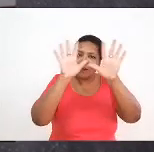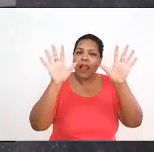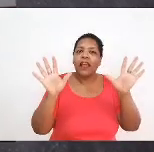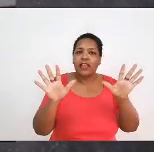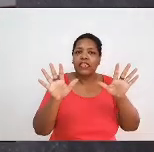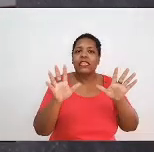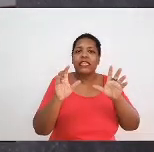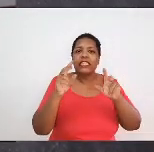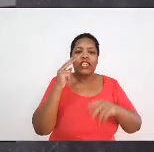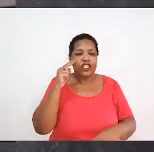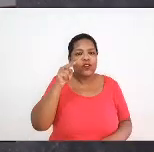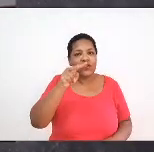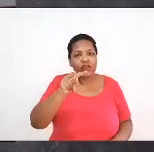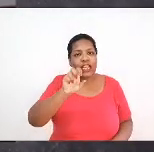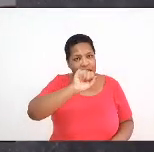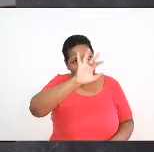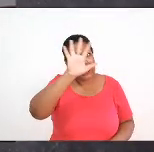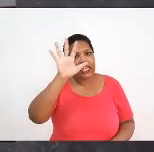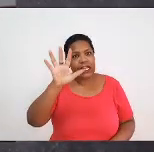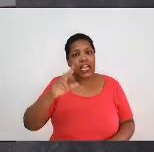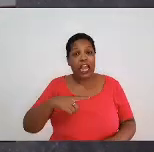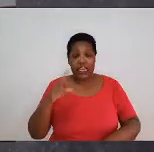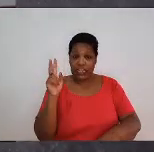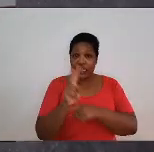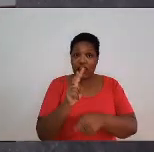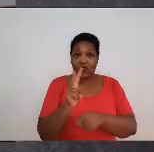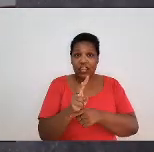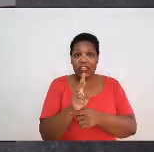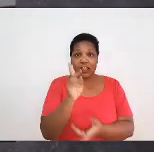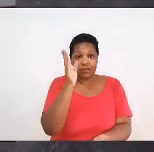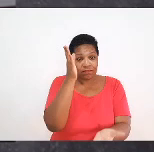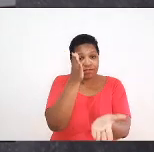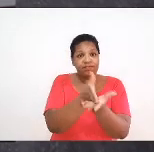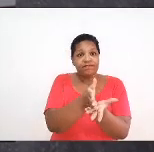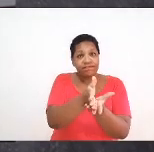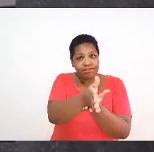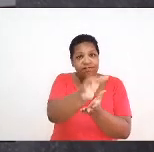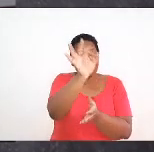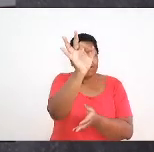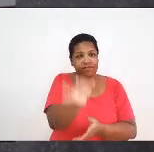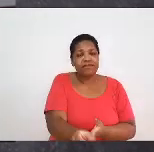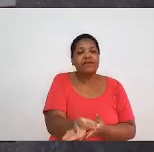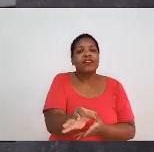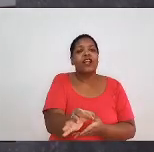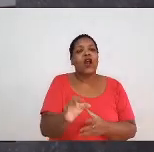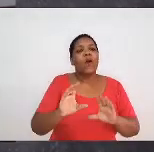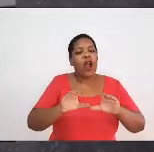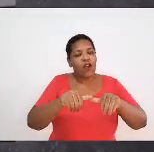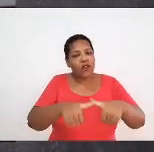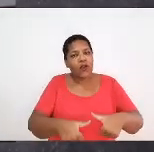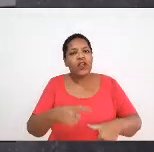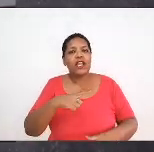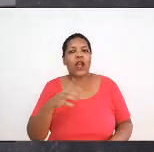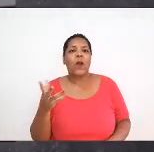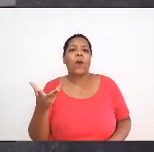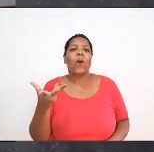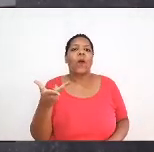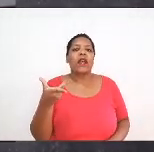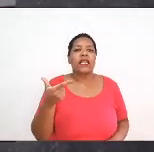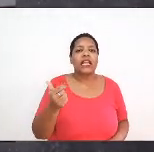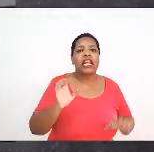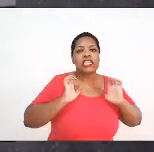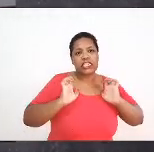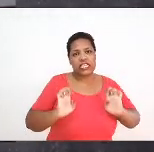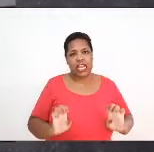nossa defesa intransigente por uma formação que preserve a qualidade ética, que preserve a qualidade